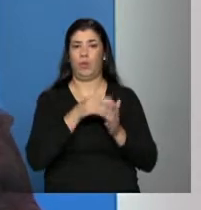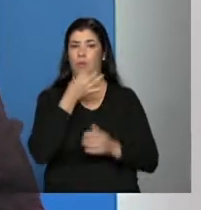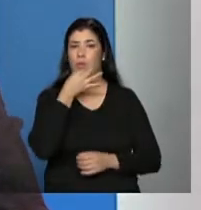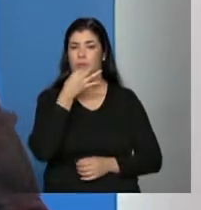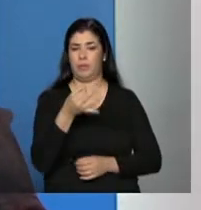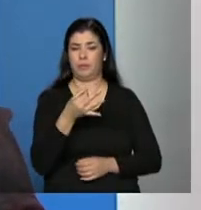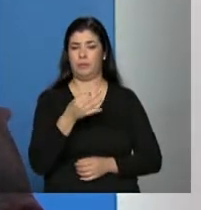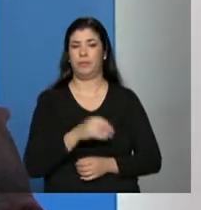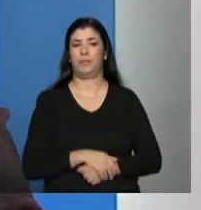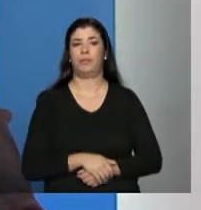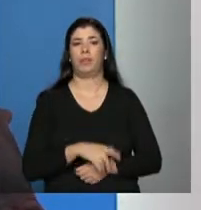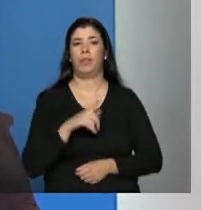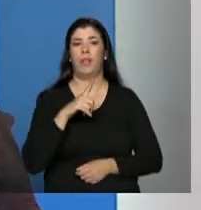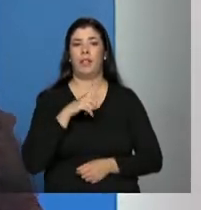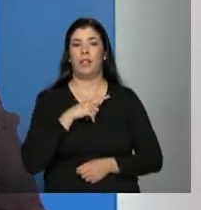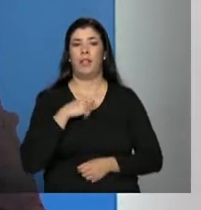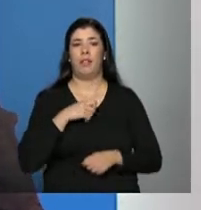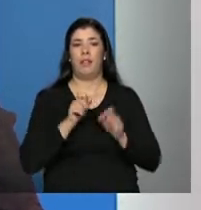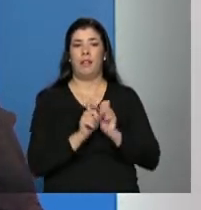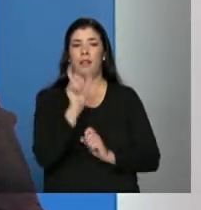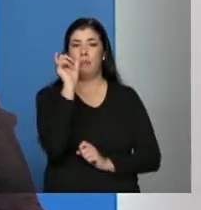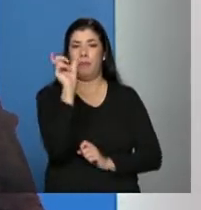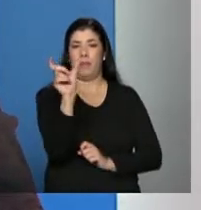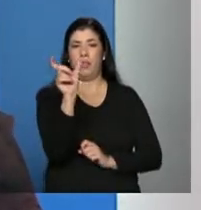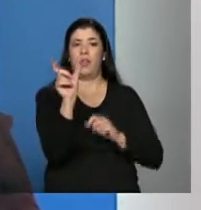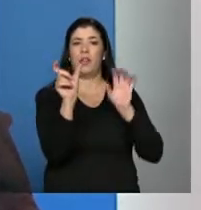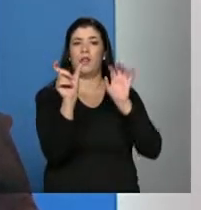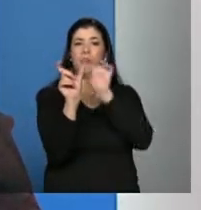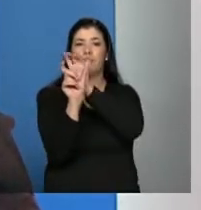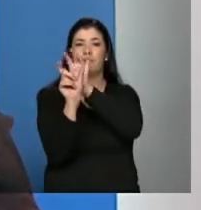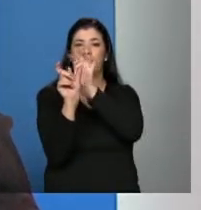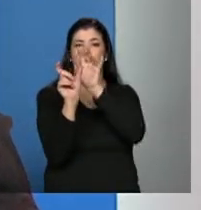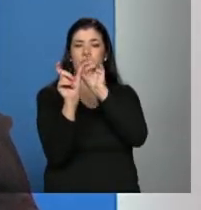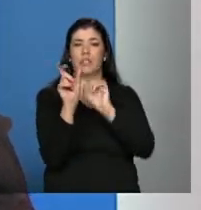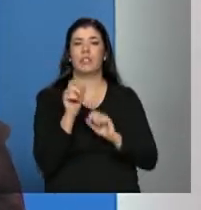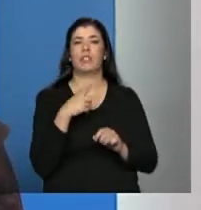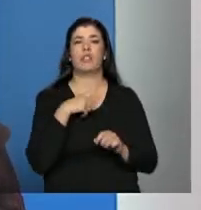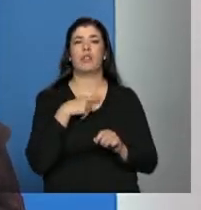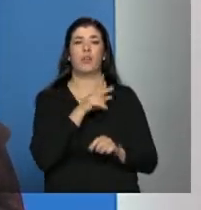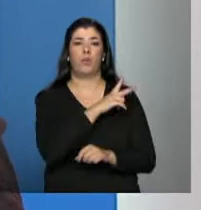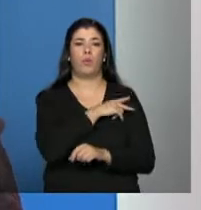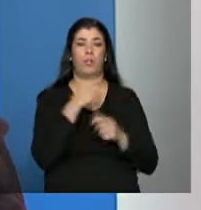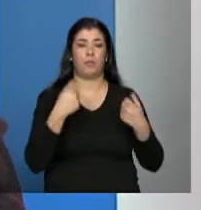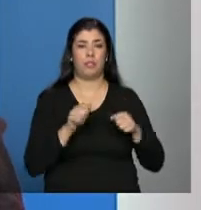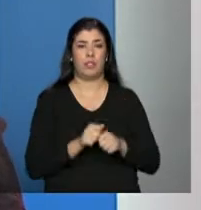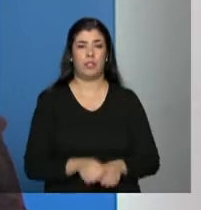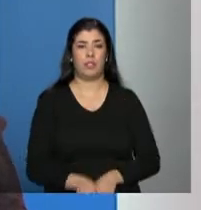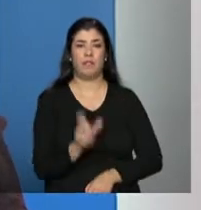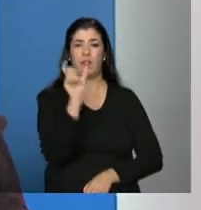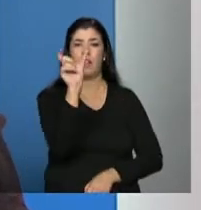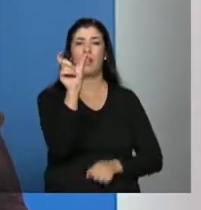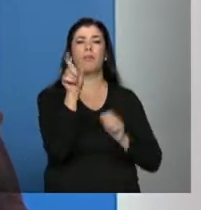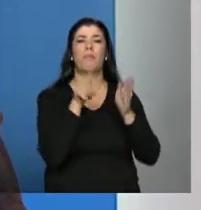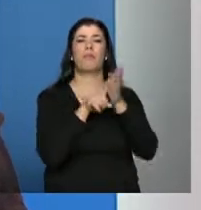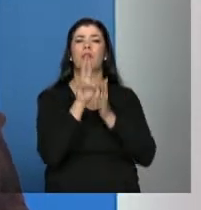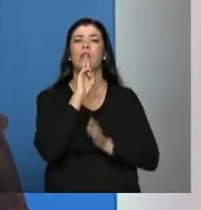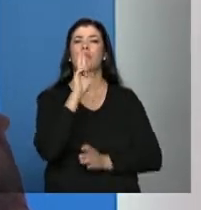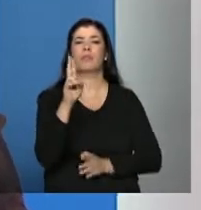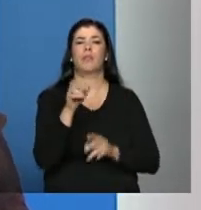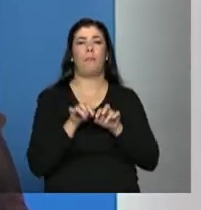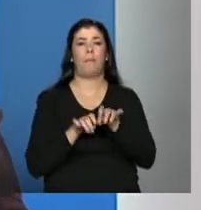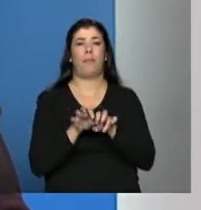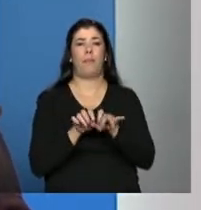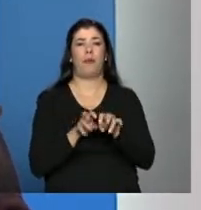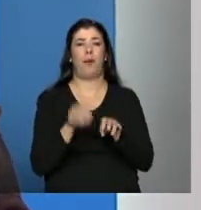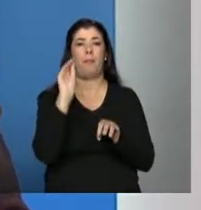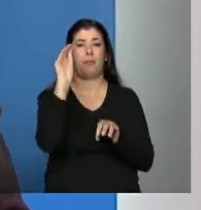Os campos abertos, onde o técnico que está ali de frente com o sistema, ele precisa digitar a resposta, esse